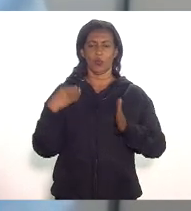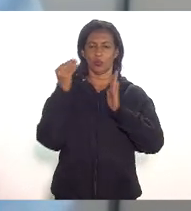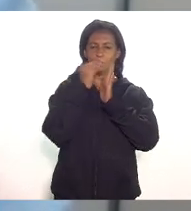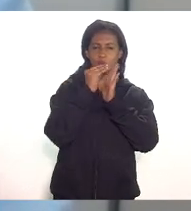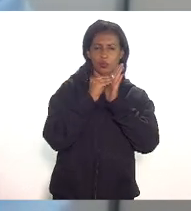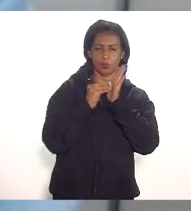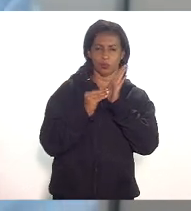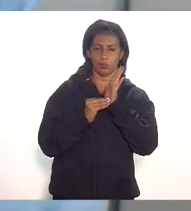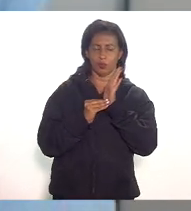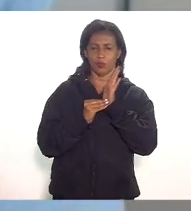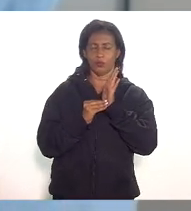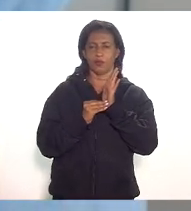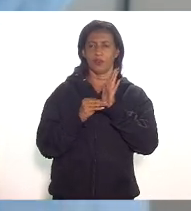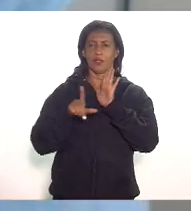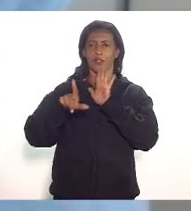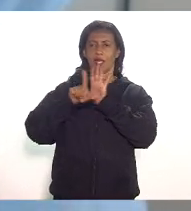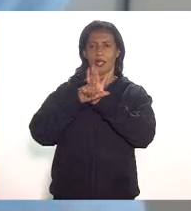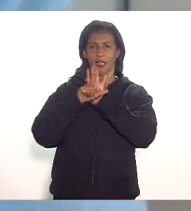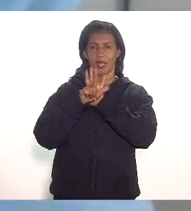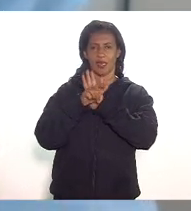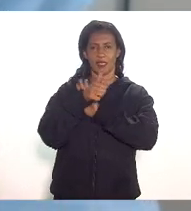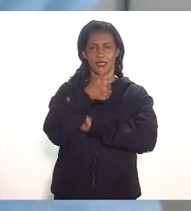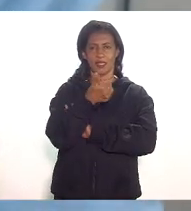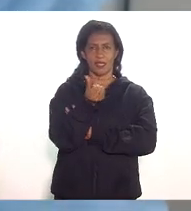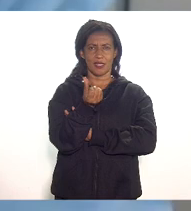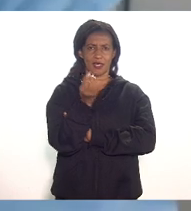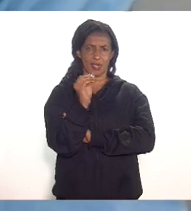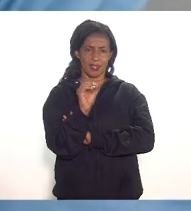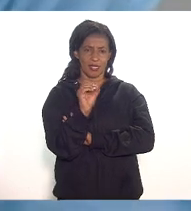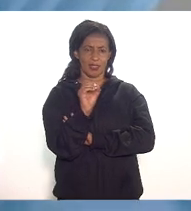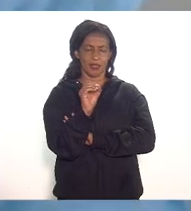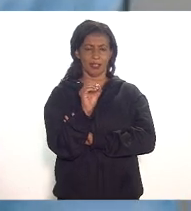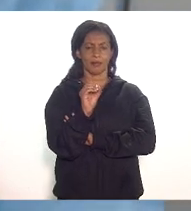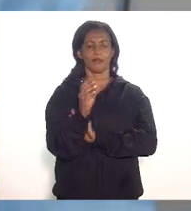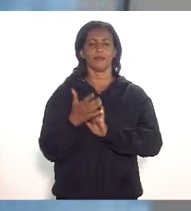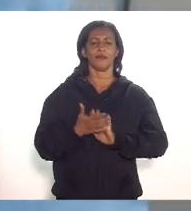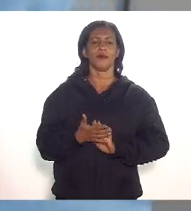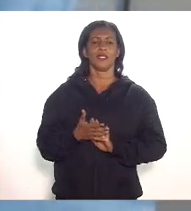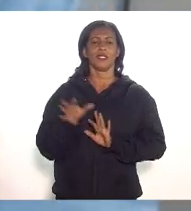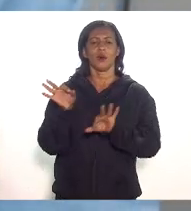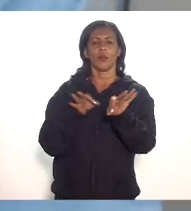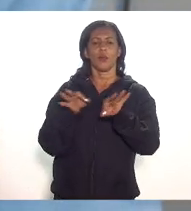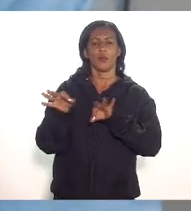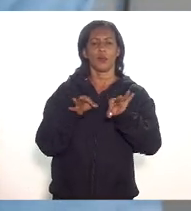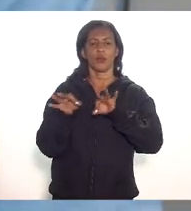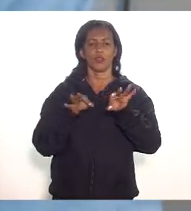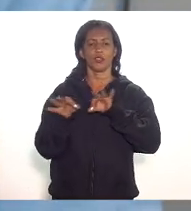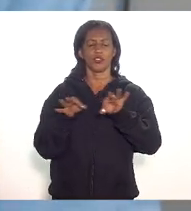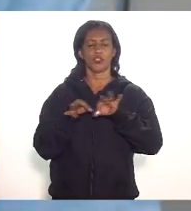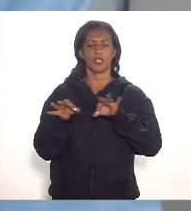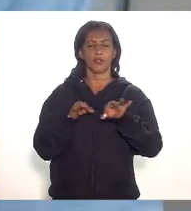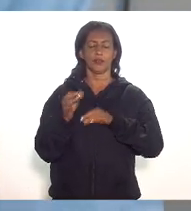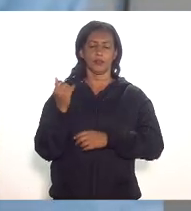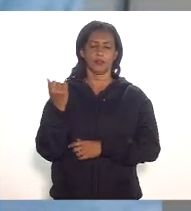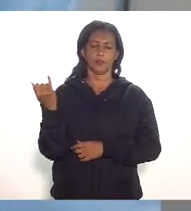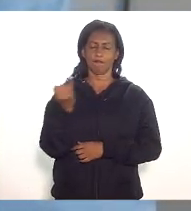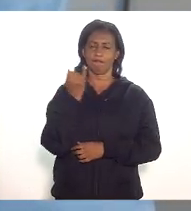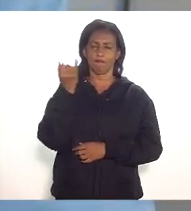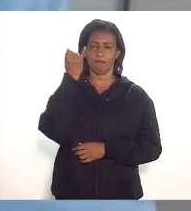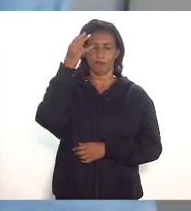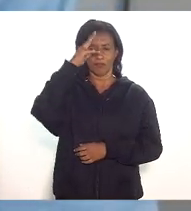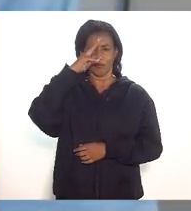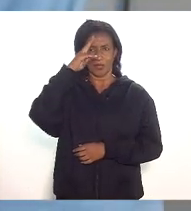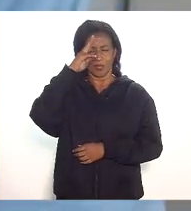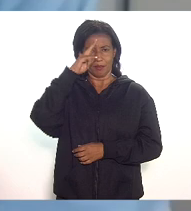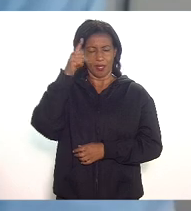da lei complementar 160 de 2017 também do convênio 190 e é um projeto importante ressaltar isso